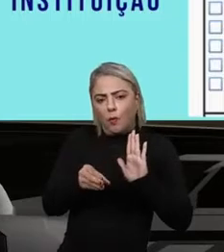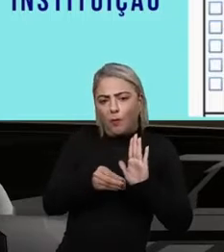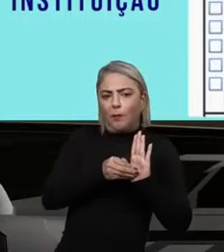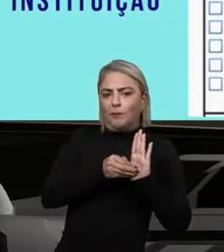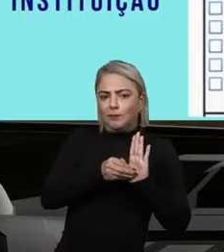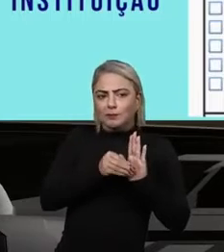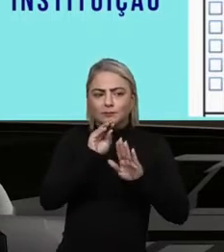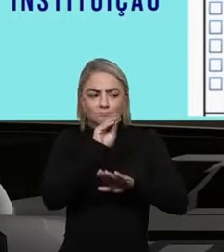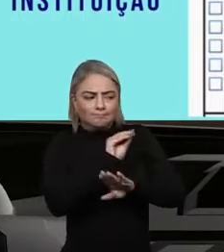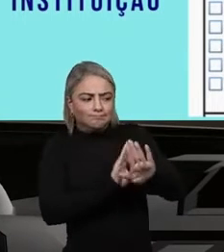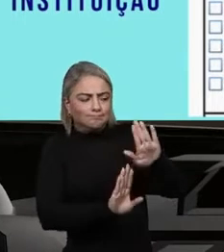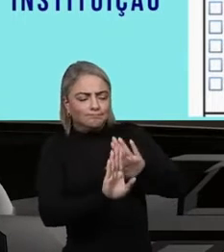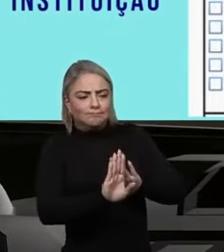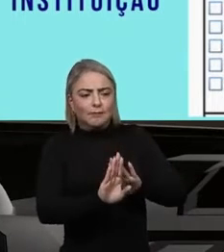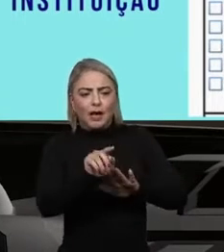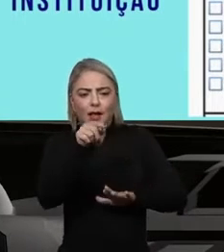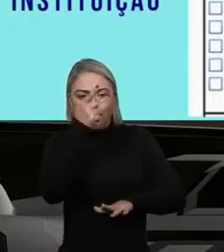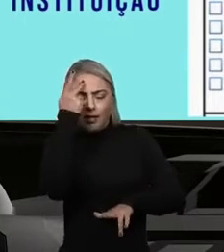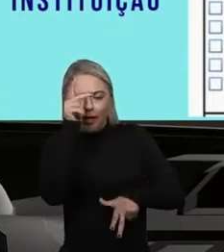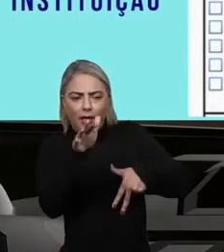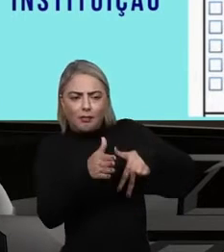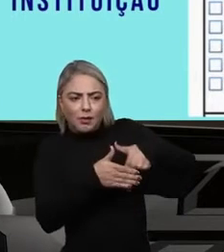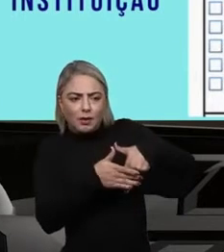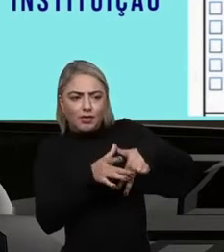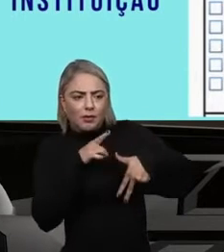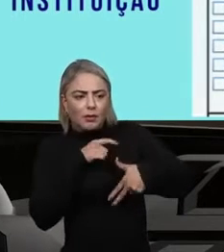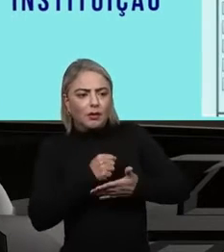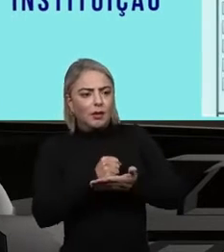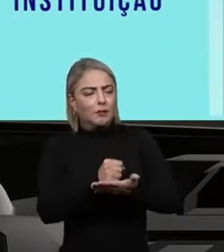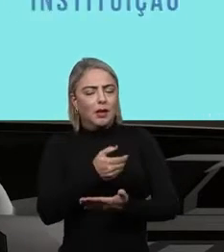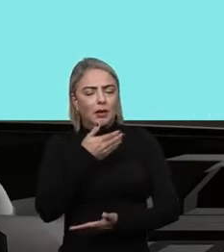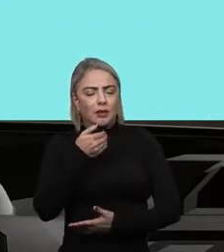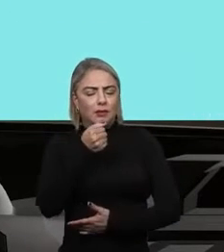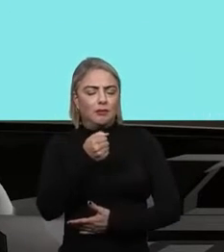de cuidado para que o paciente tenha a melhor assistência possível.